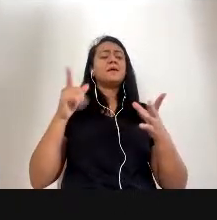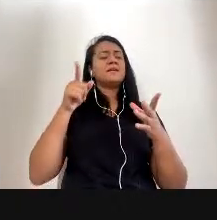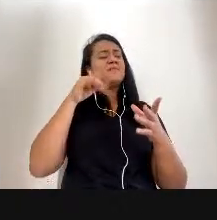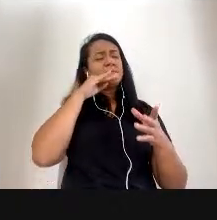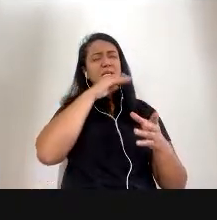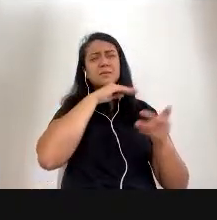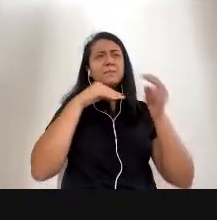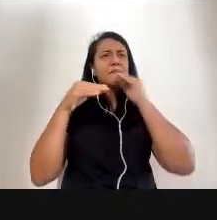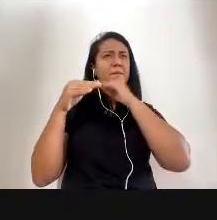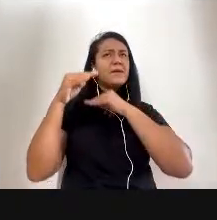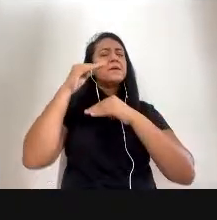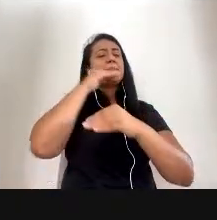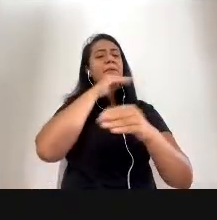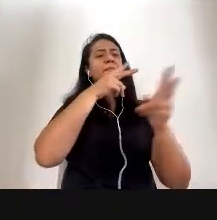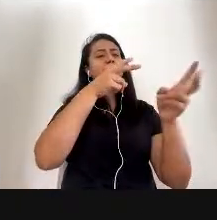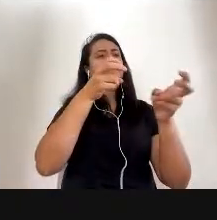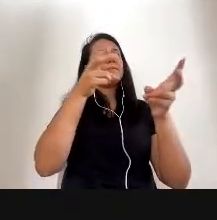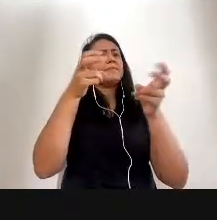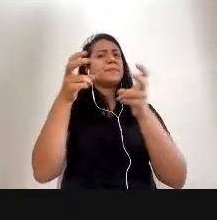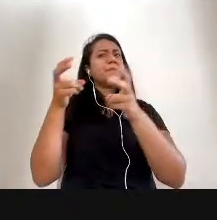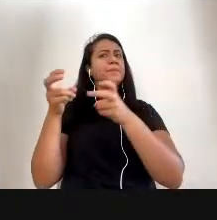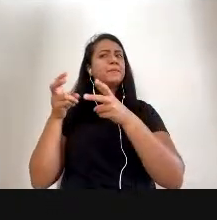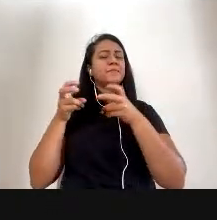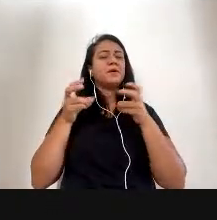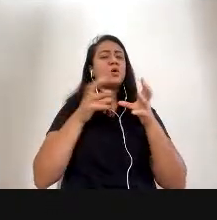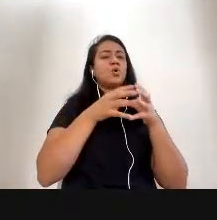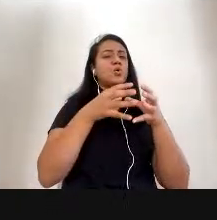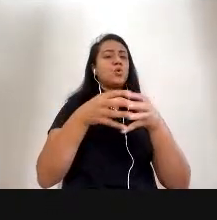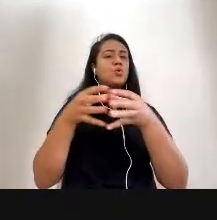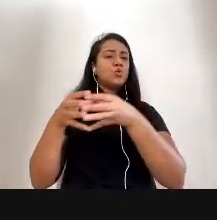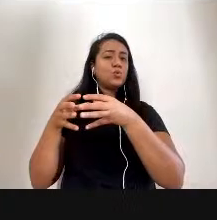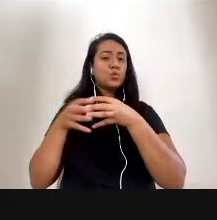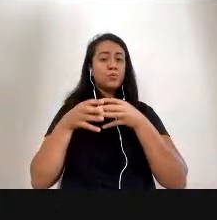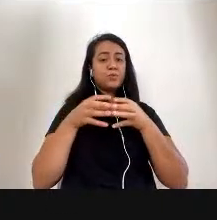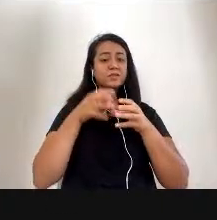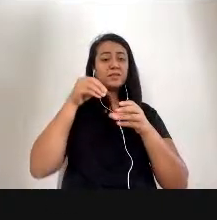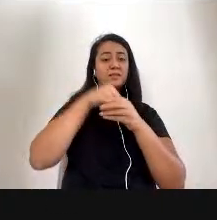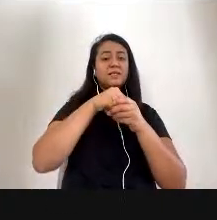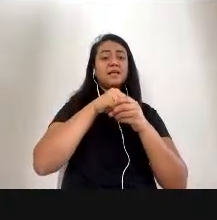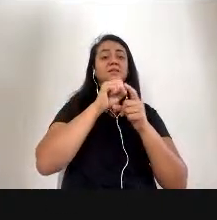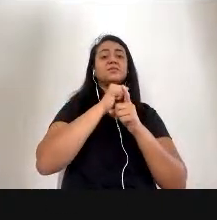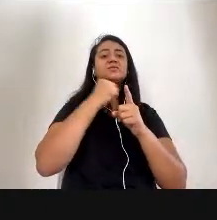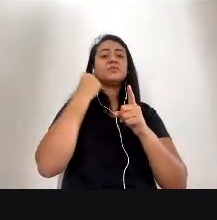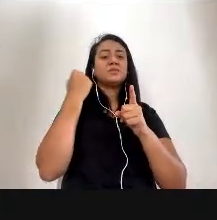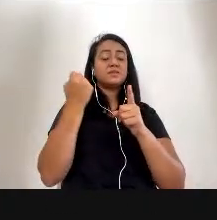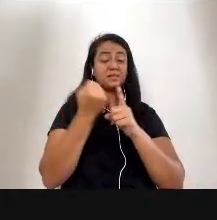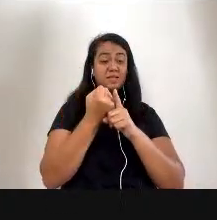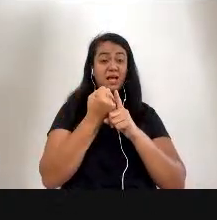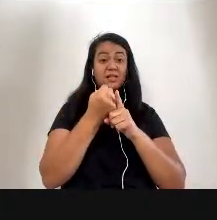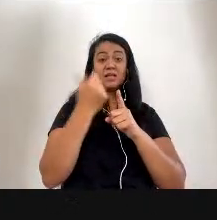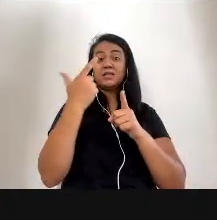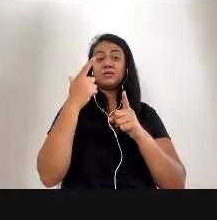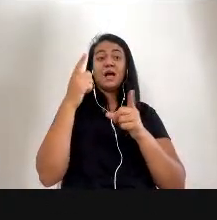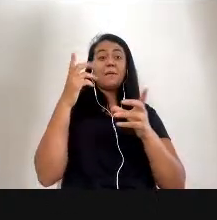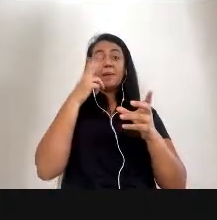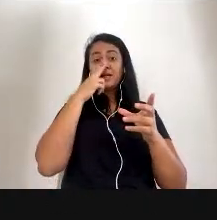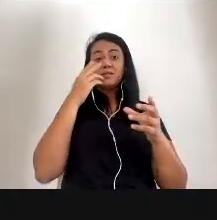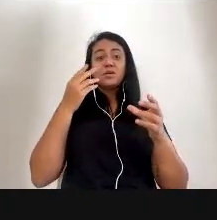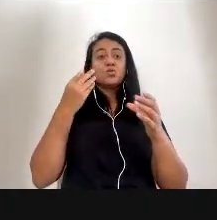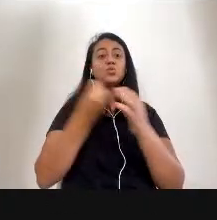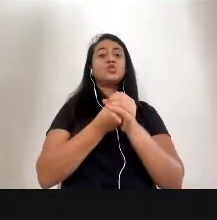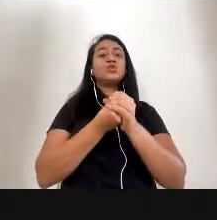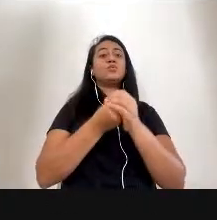que existem várias pessoas dentro de uma sociedade que não está incluído dentro do modelo que a gente perpetua hoje.